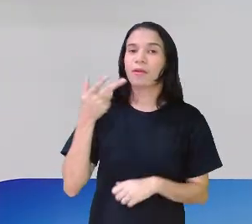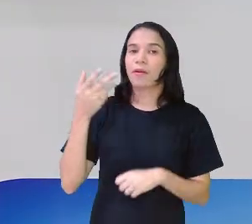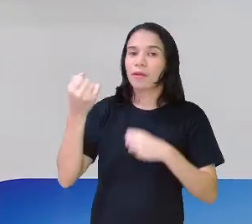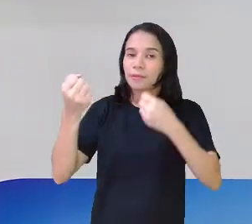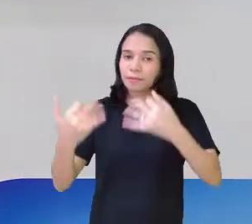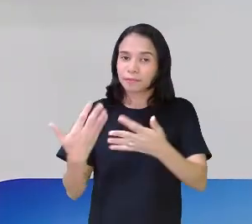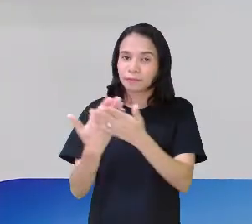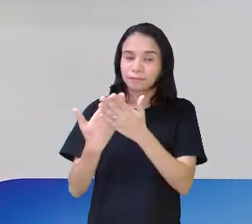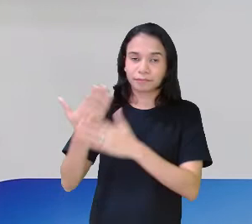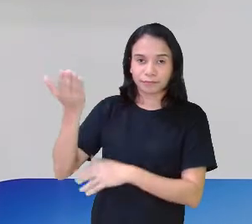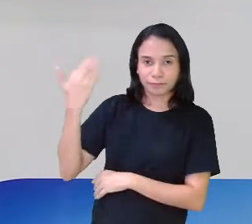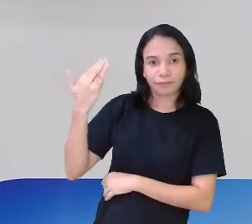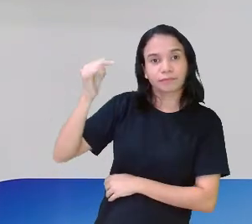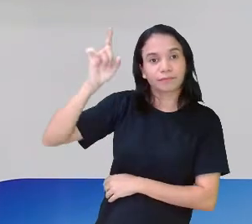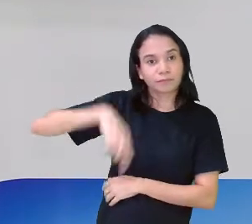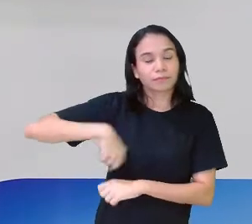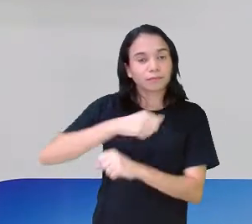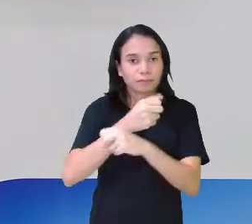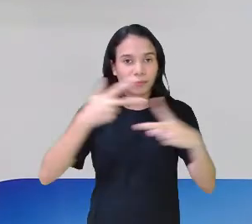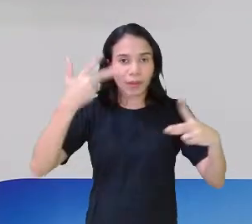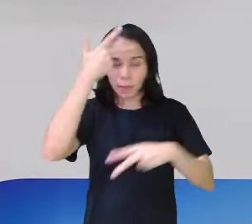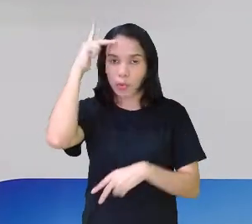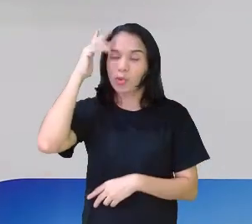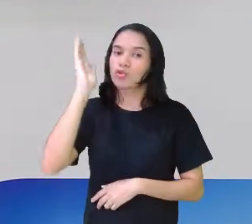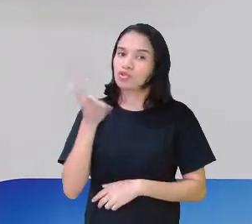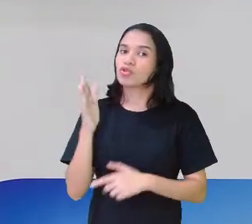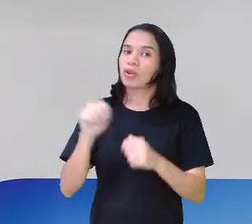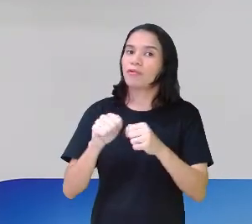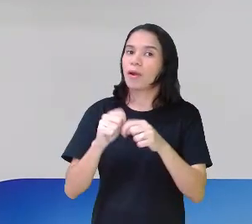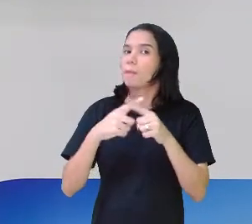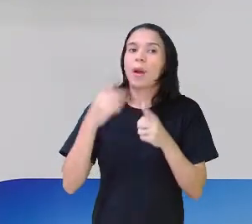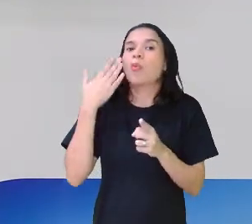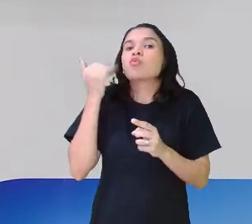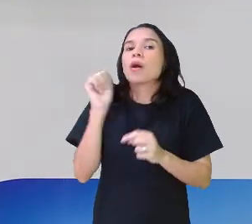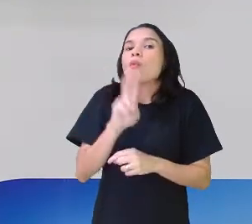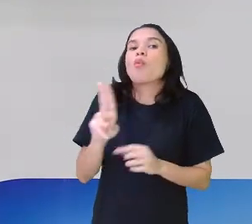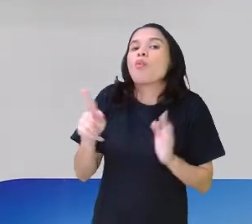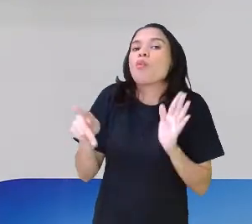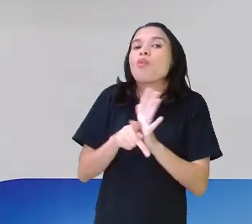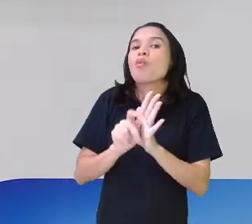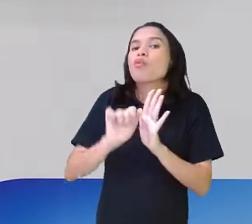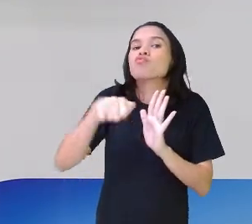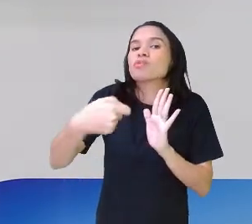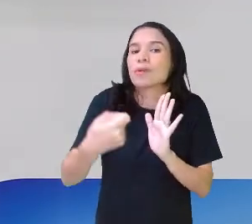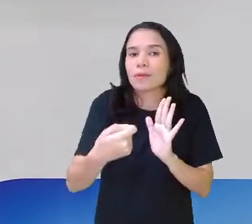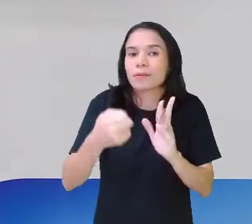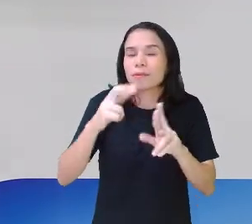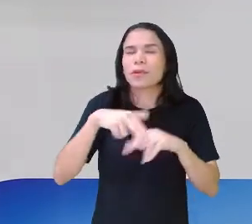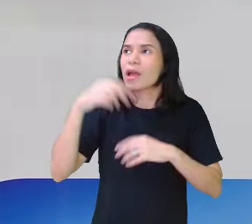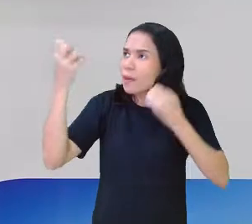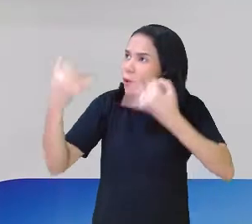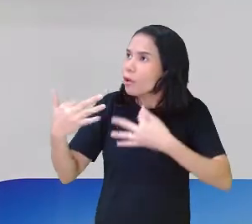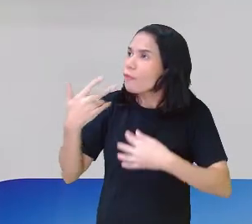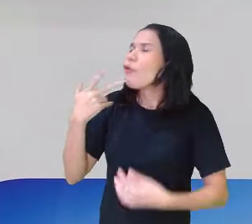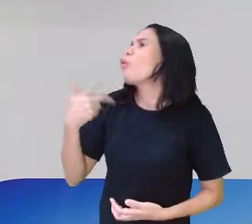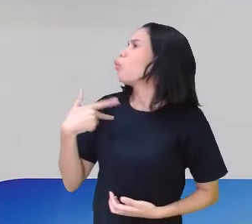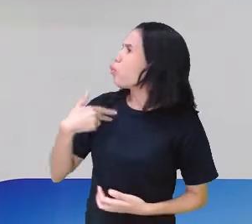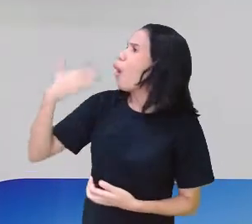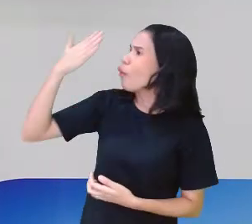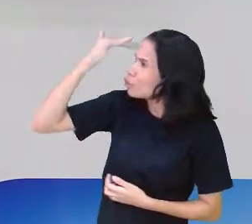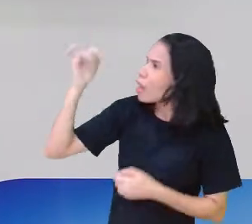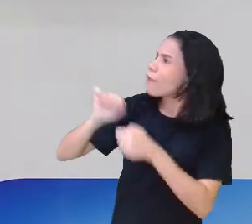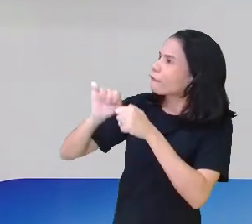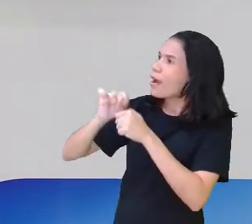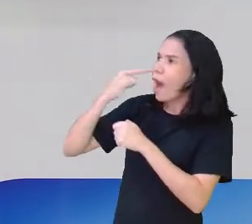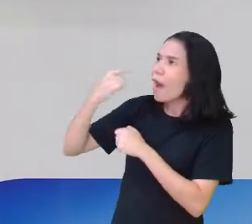passada, é uma coisa que você já faz, só não sabia o nome daquilo. Quando teve a explicação, dizer, eu só sei fazer isso, eu faço